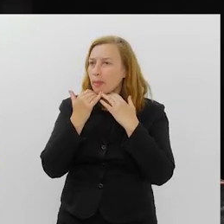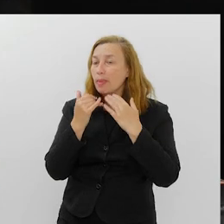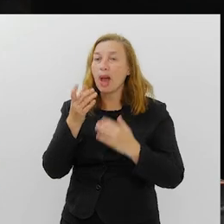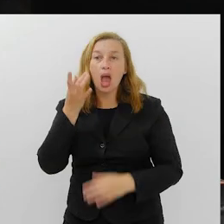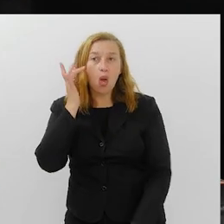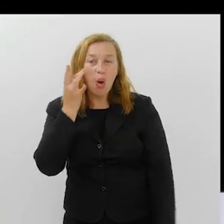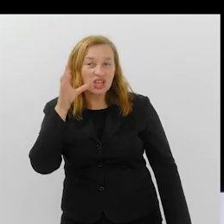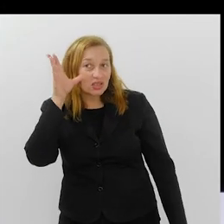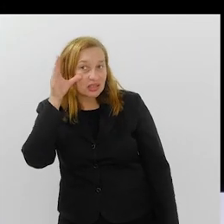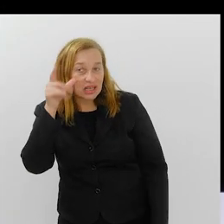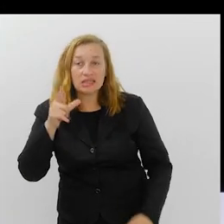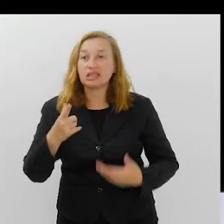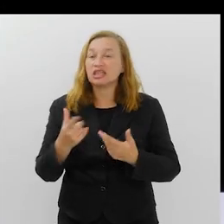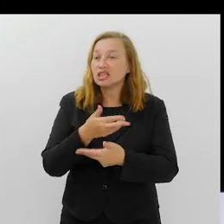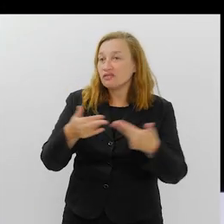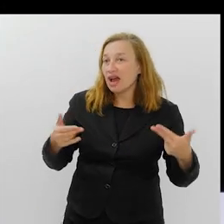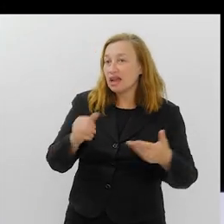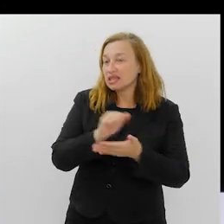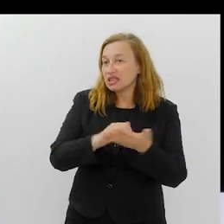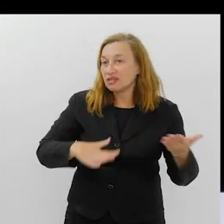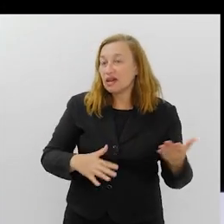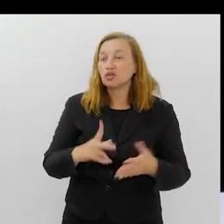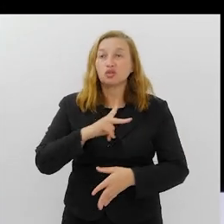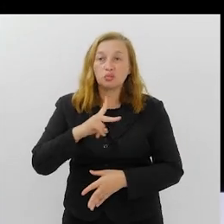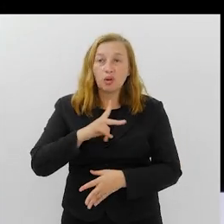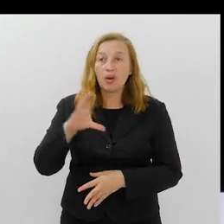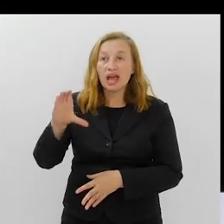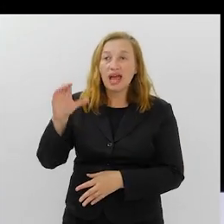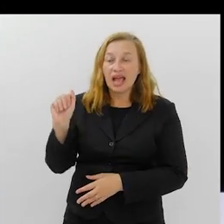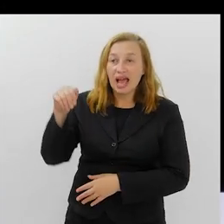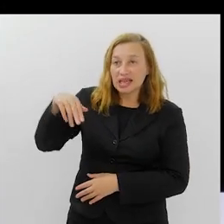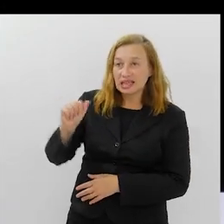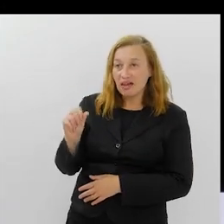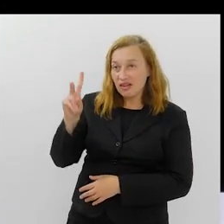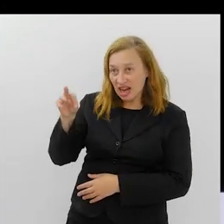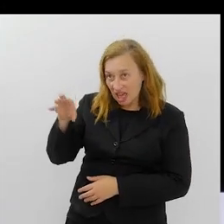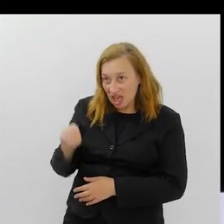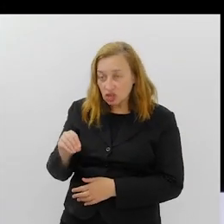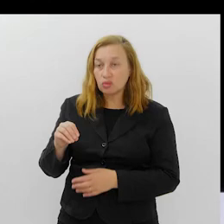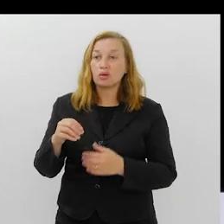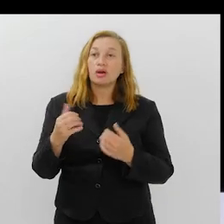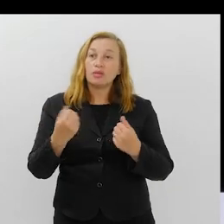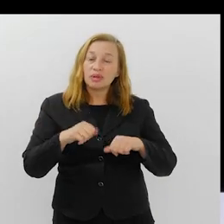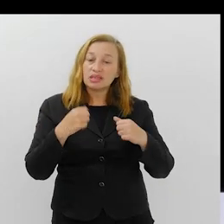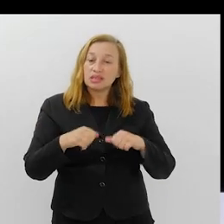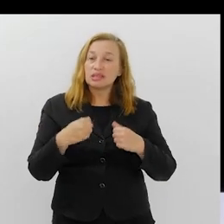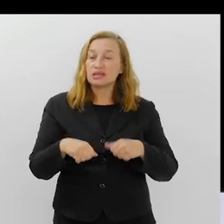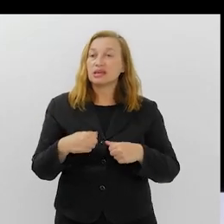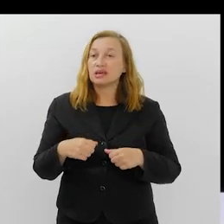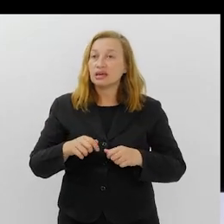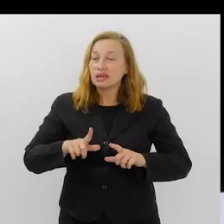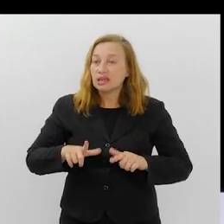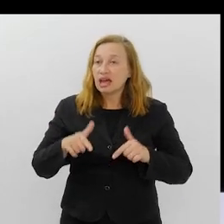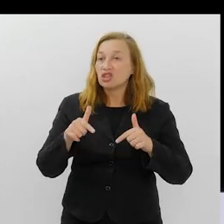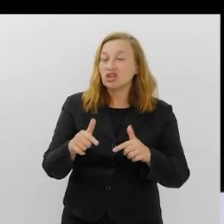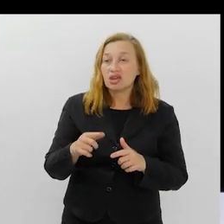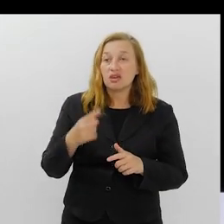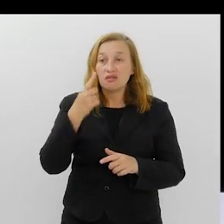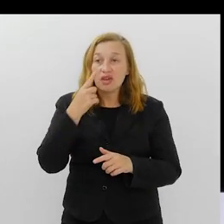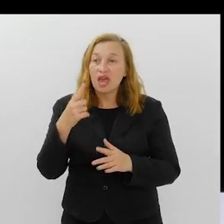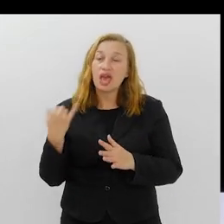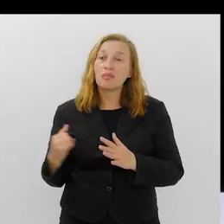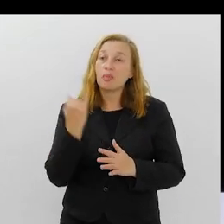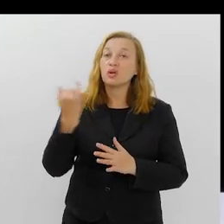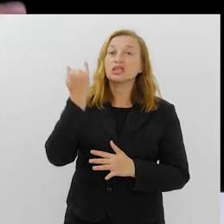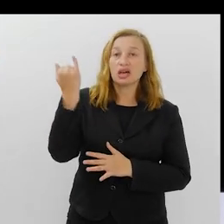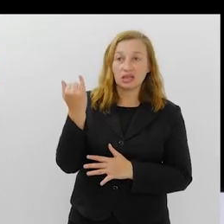É, eu acho que tem que ter várias atividades. Os próprios carnavalescos têm que cristalizar essa ideia na cabeça deles, da importância